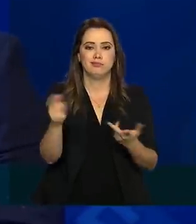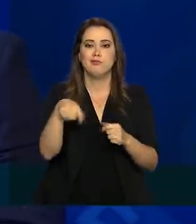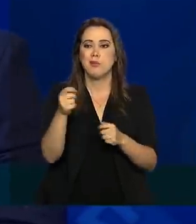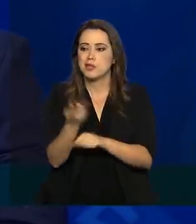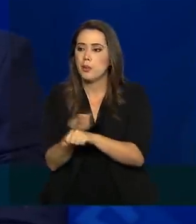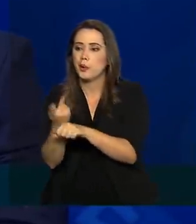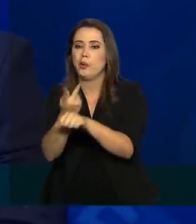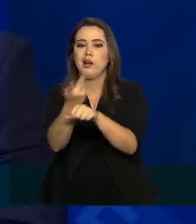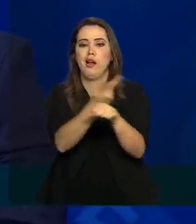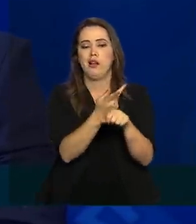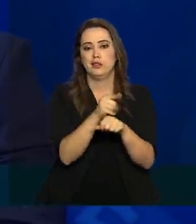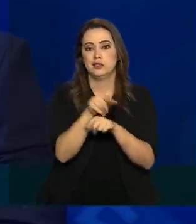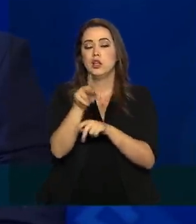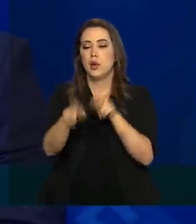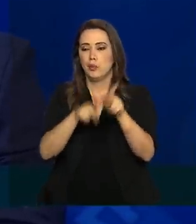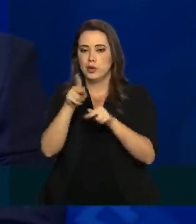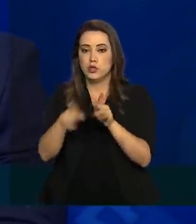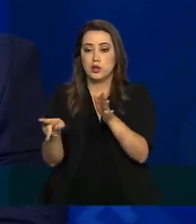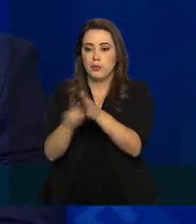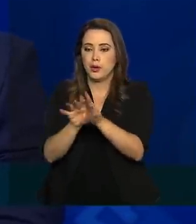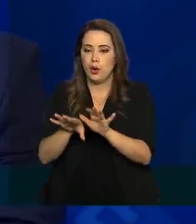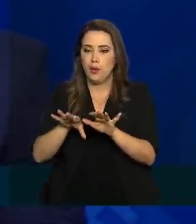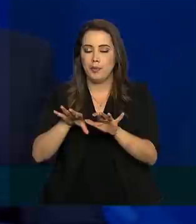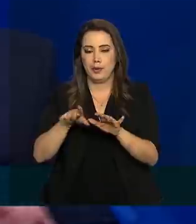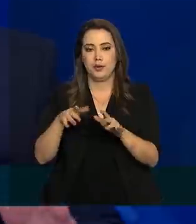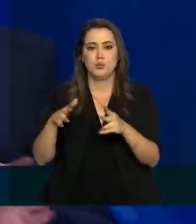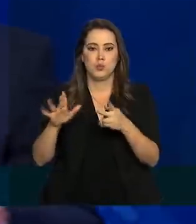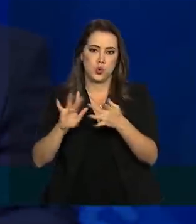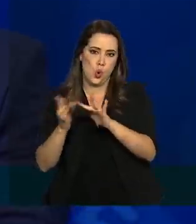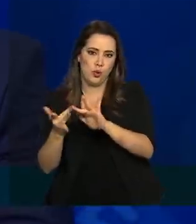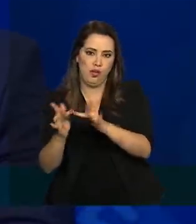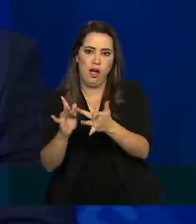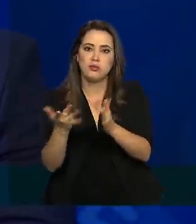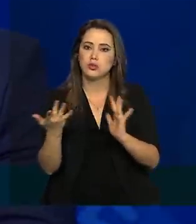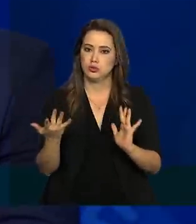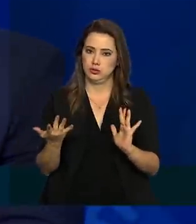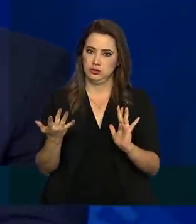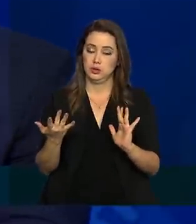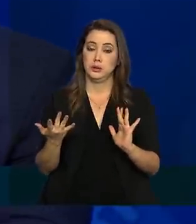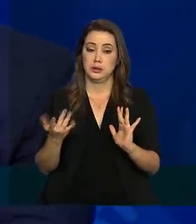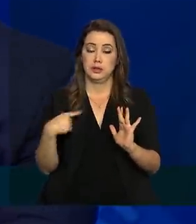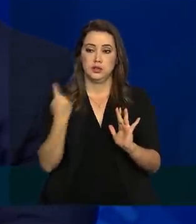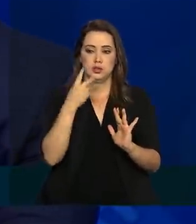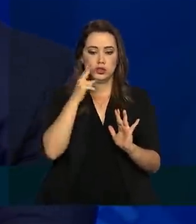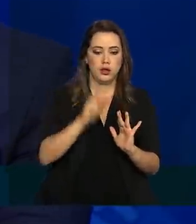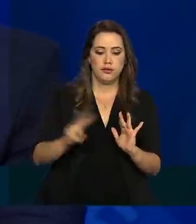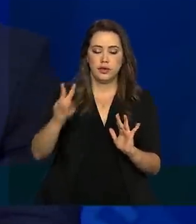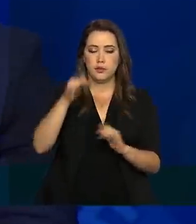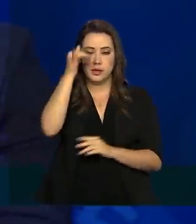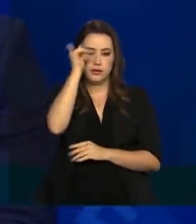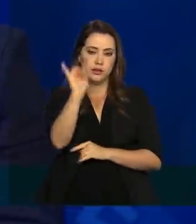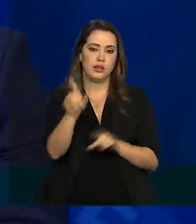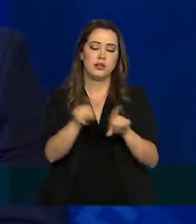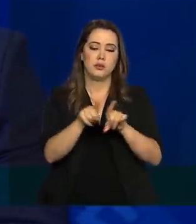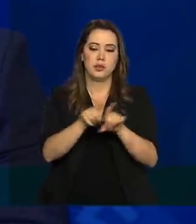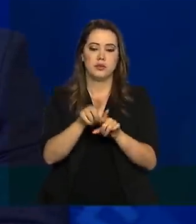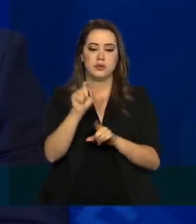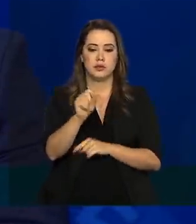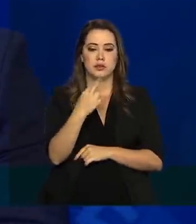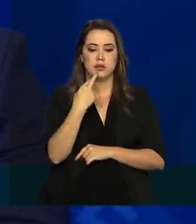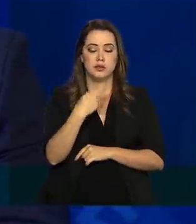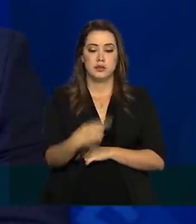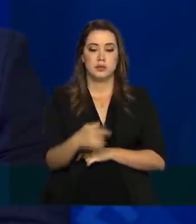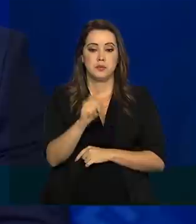específica para essas pessoas. Então, a gente está olhando de uma forma global para impedir, inclusive, o que a gente viu também, os